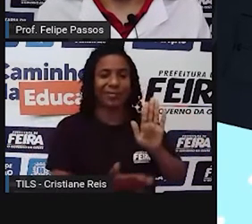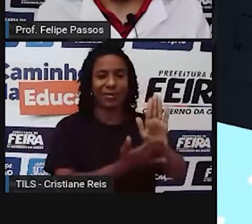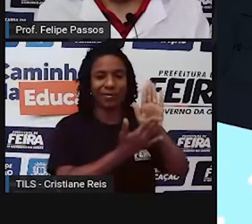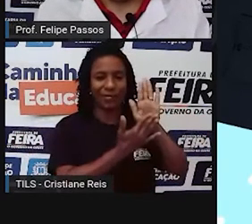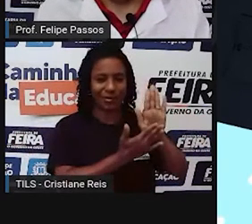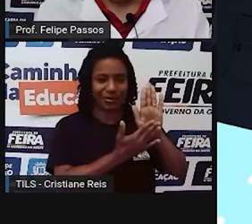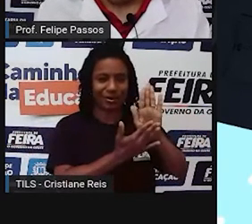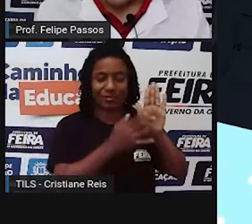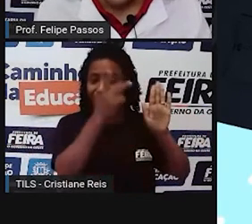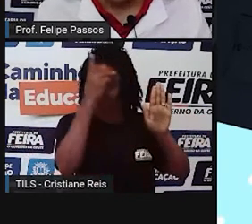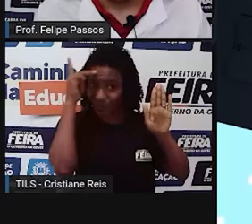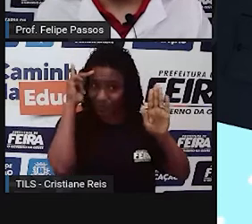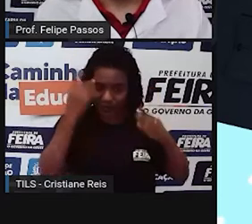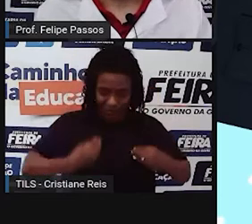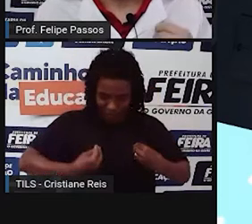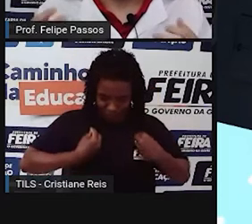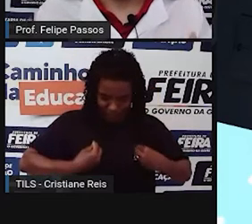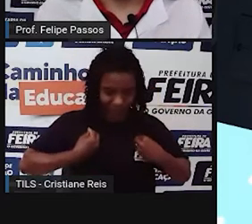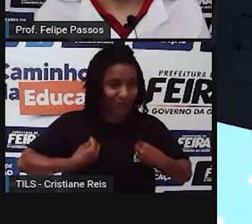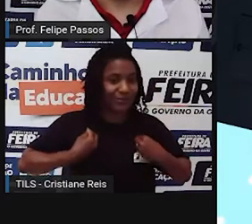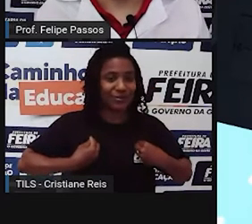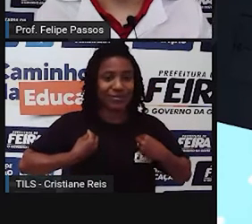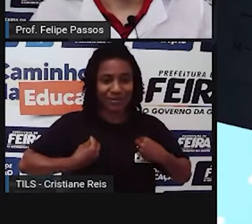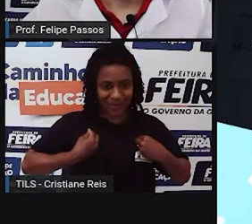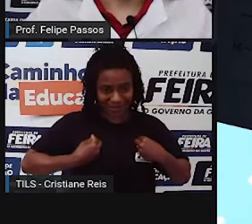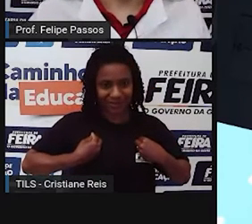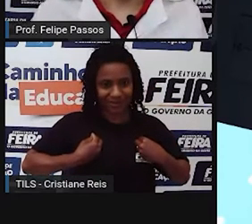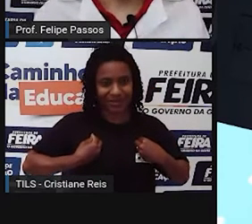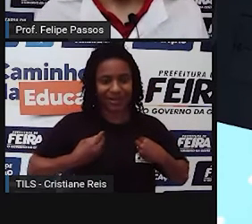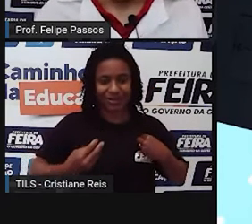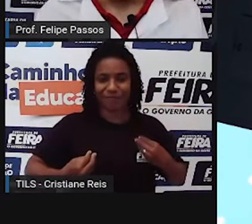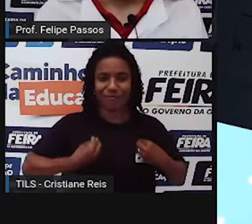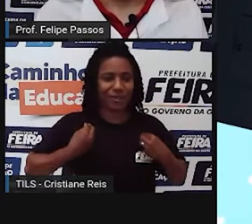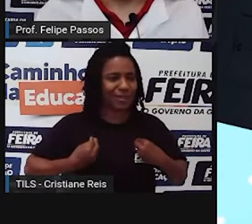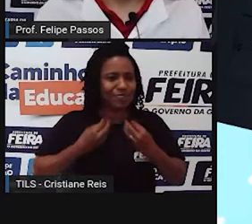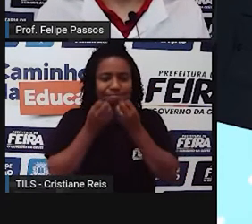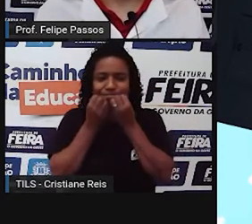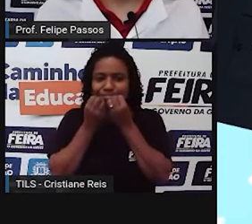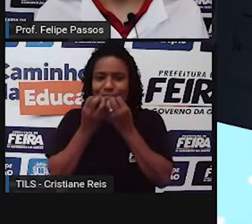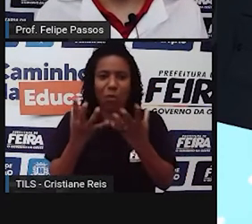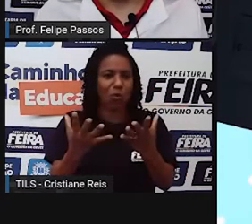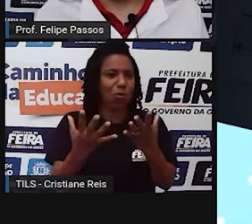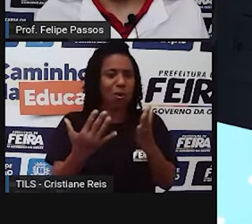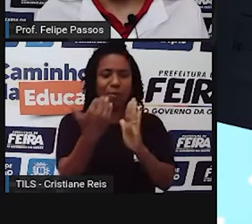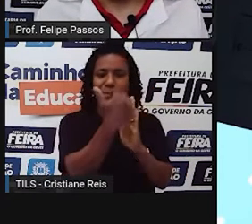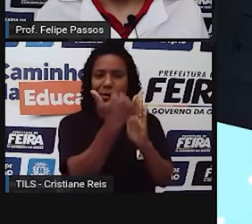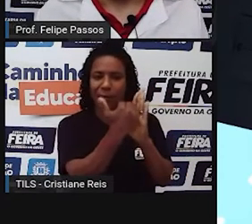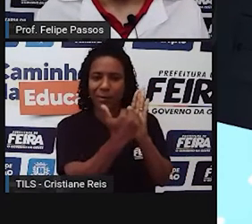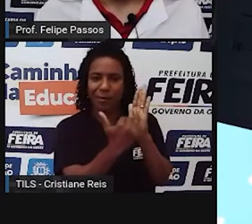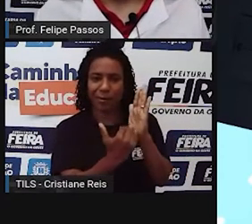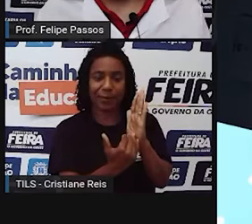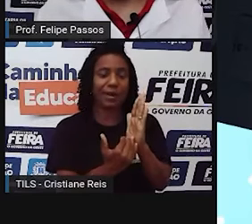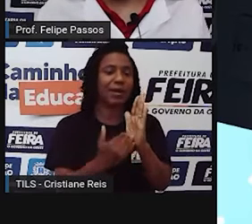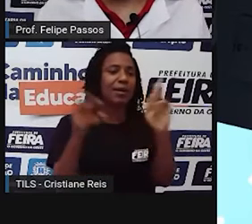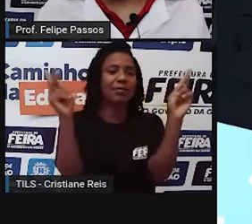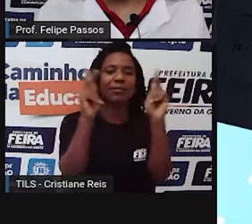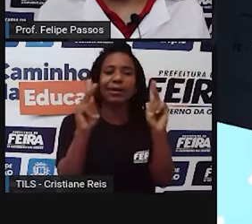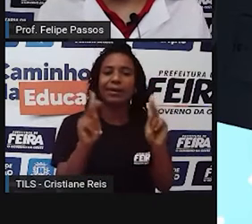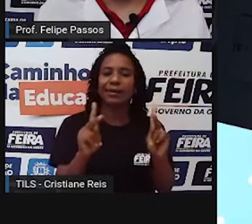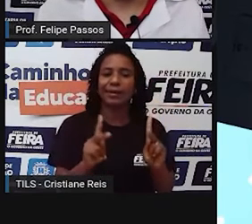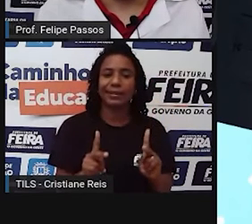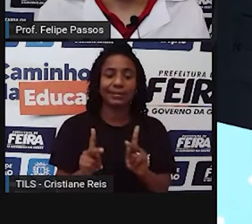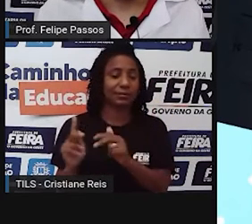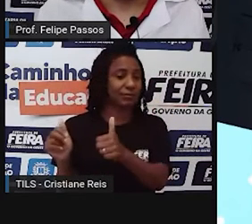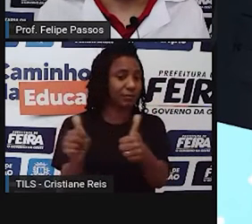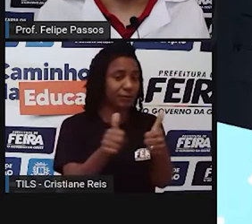que ter ali por baixo para ter uma vida digna, para viver em paz, para que novas guerras não surgissem. Então, essa discussão